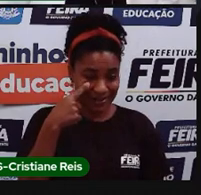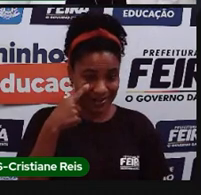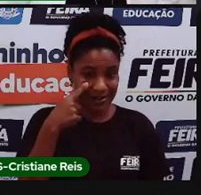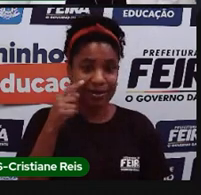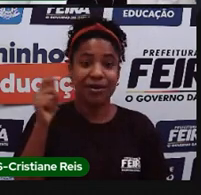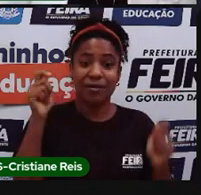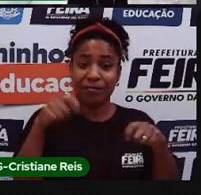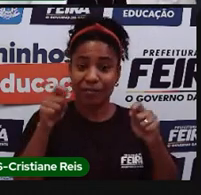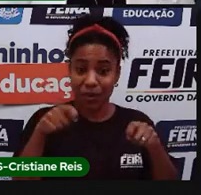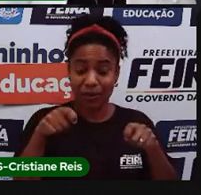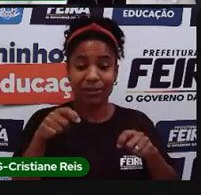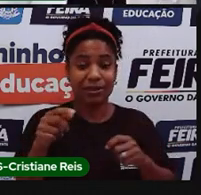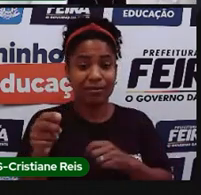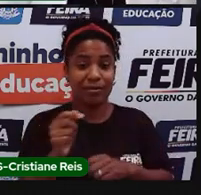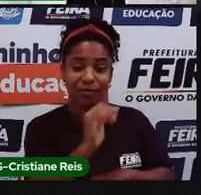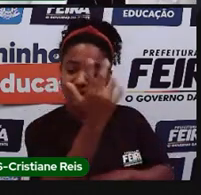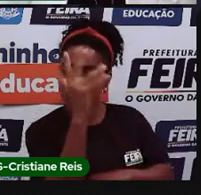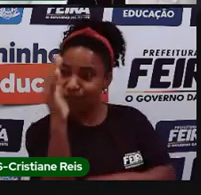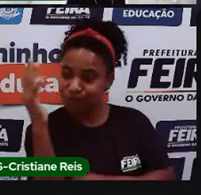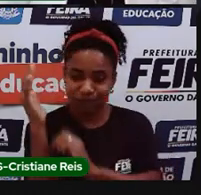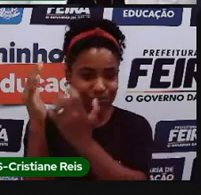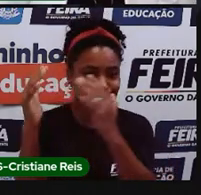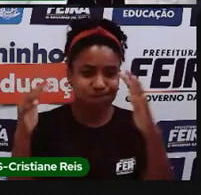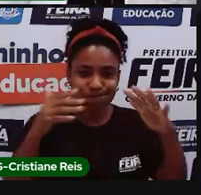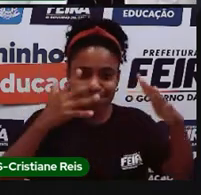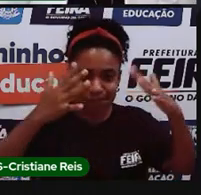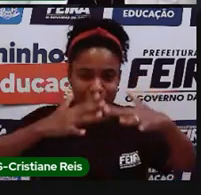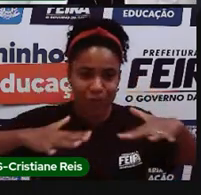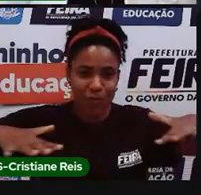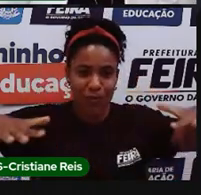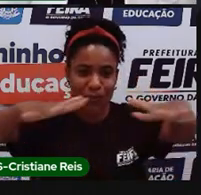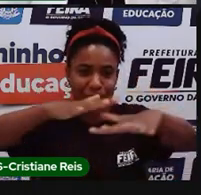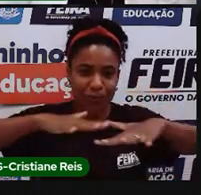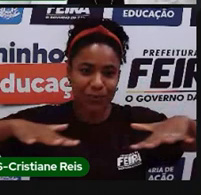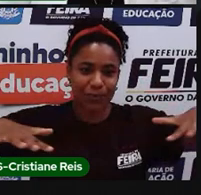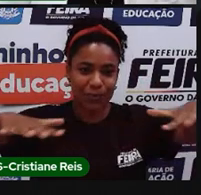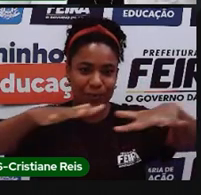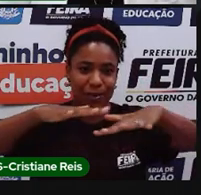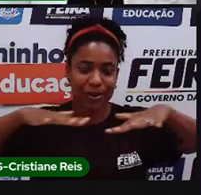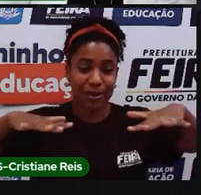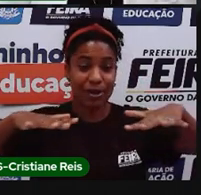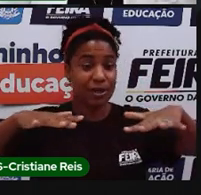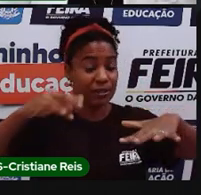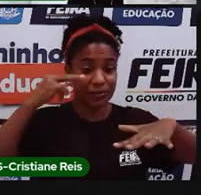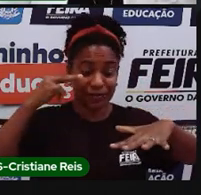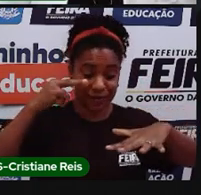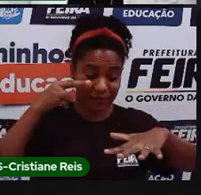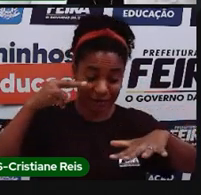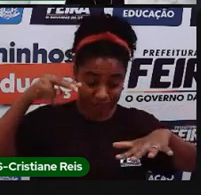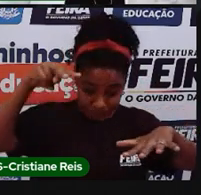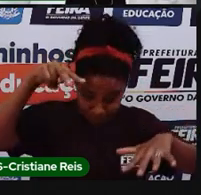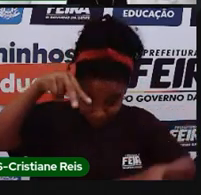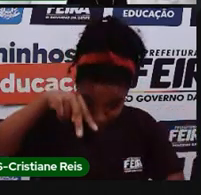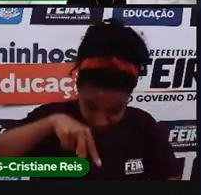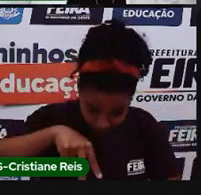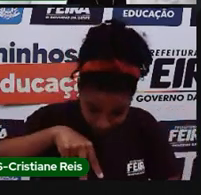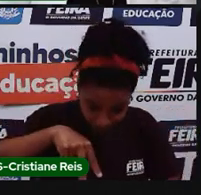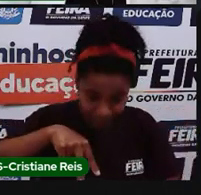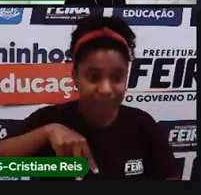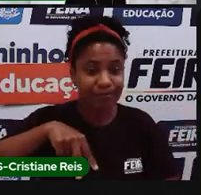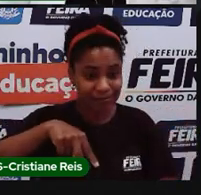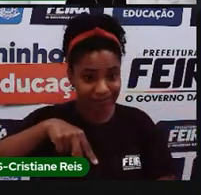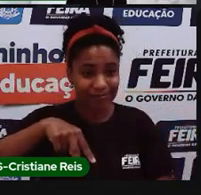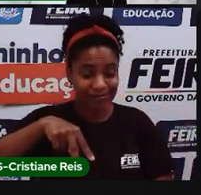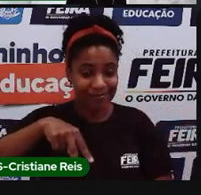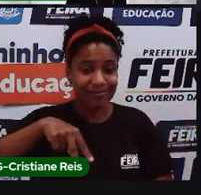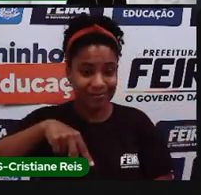A gente vê a paisagem de forma oblíqua, olha aqui o desenho, vendo? A gente não tem uma informação de cima,